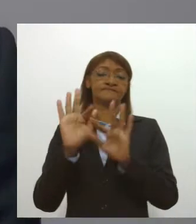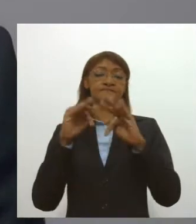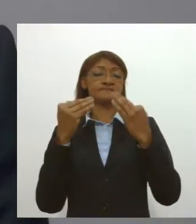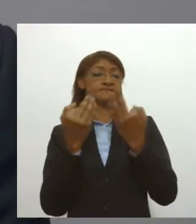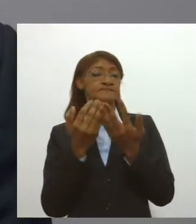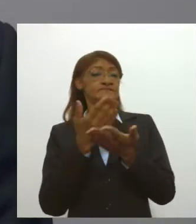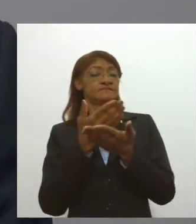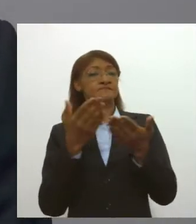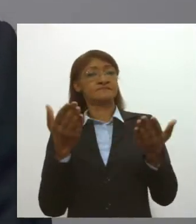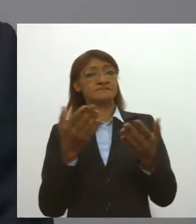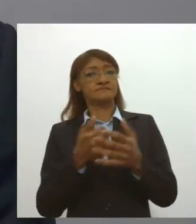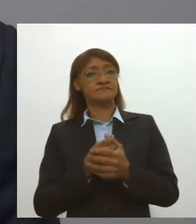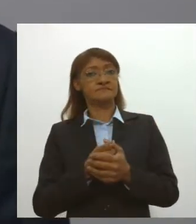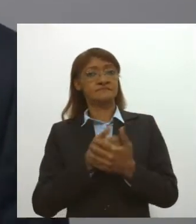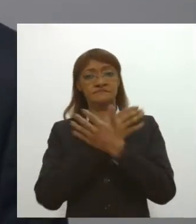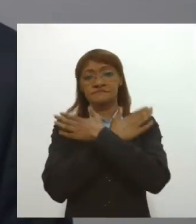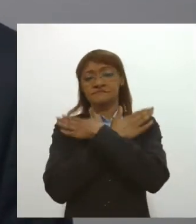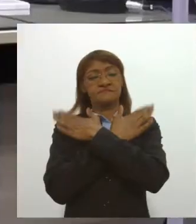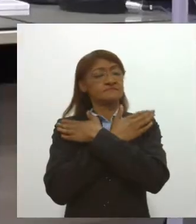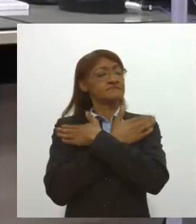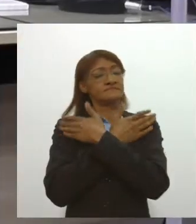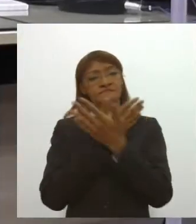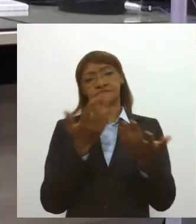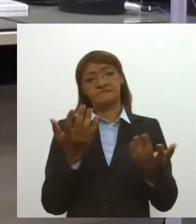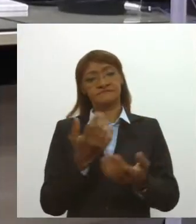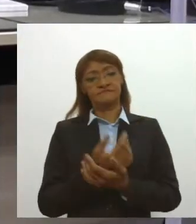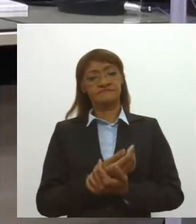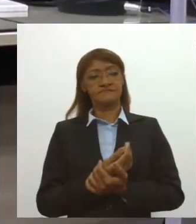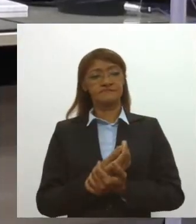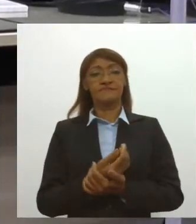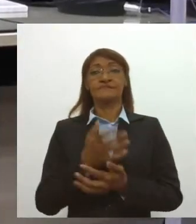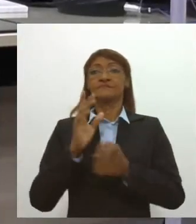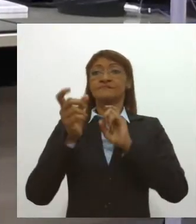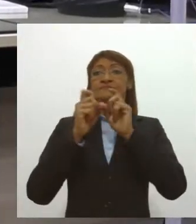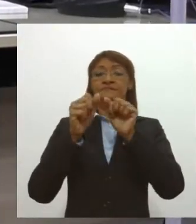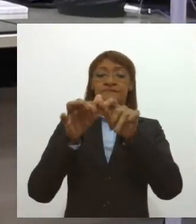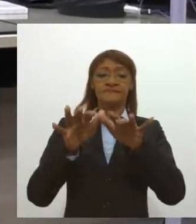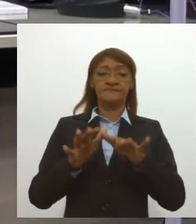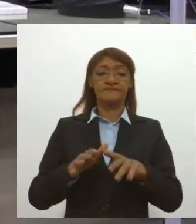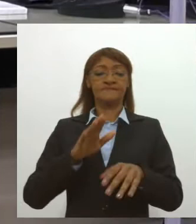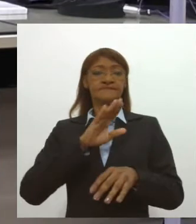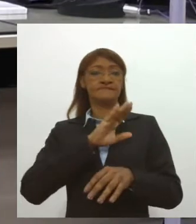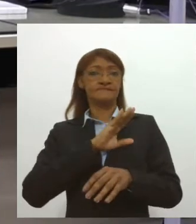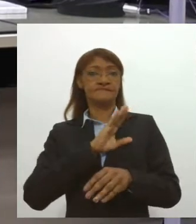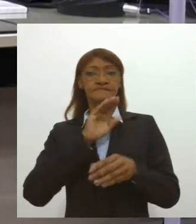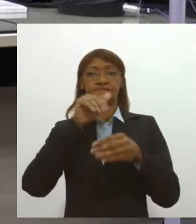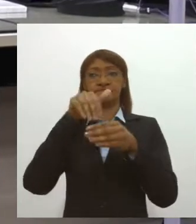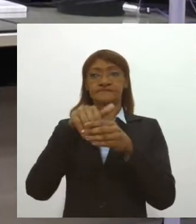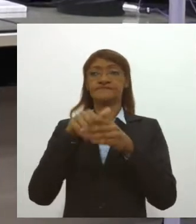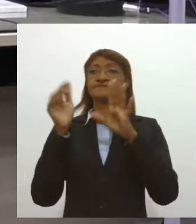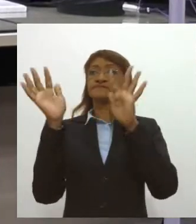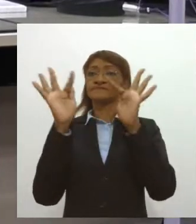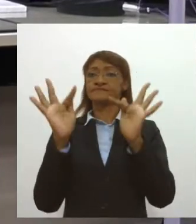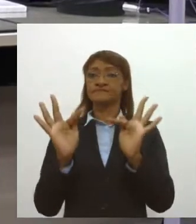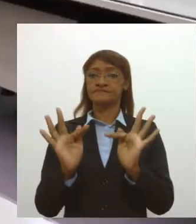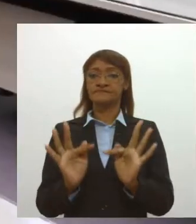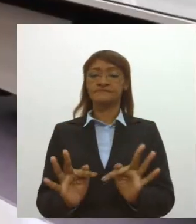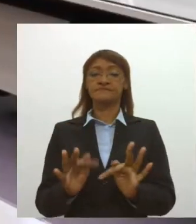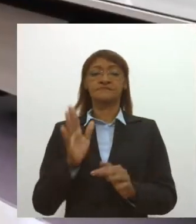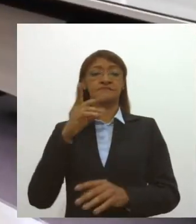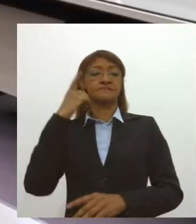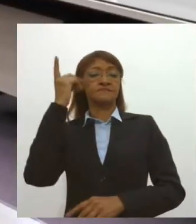que não fiquem aí desempregadas e sem dinheiro. Durante a sessão, os colegas registraram votos de felicitação ao